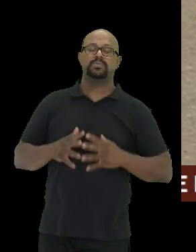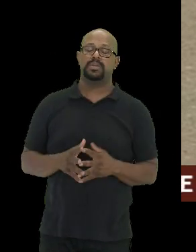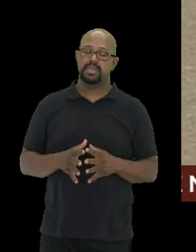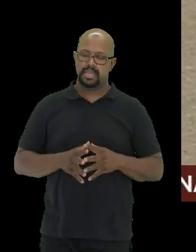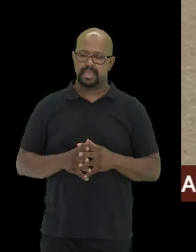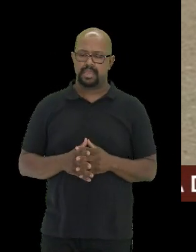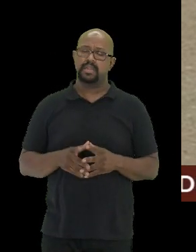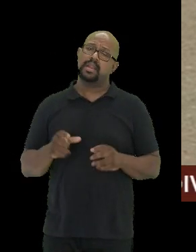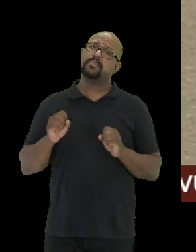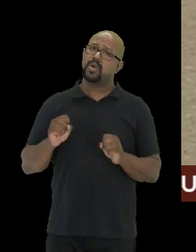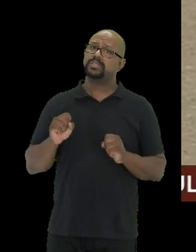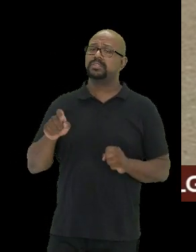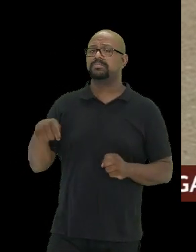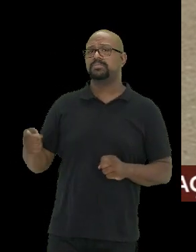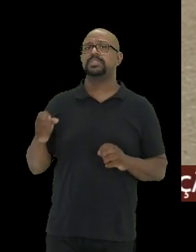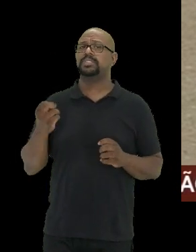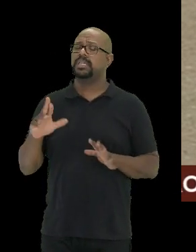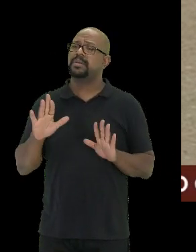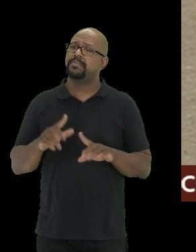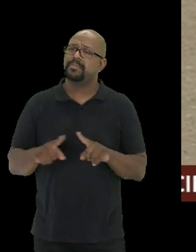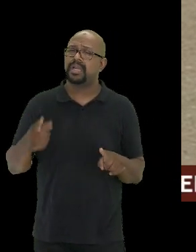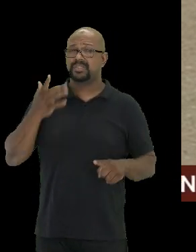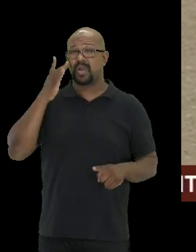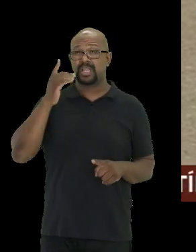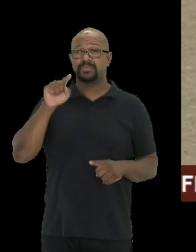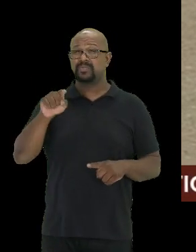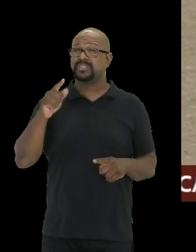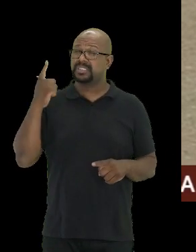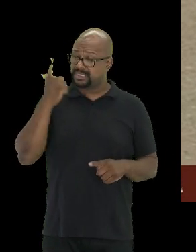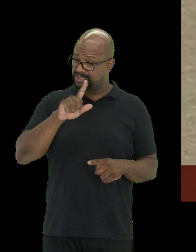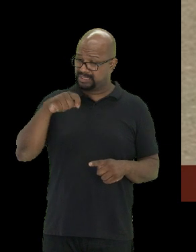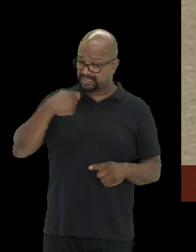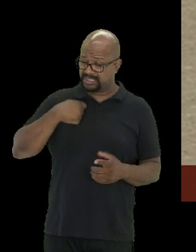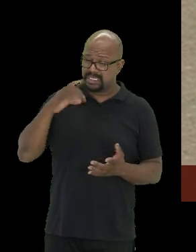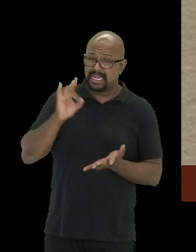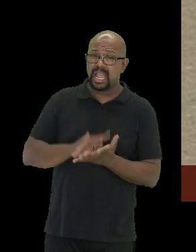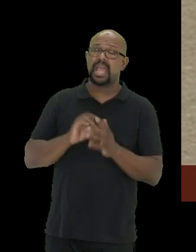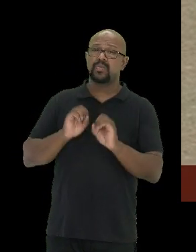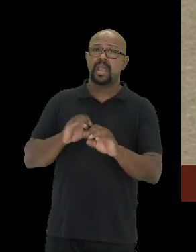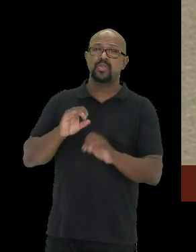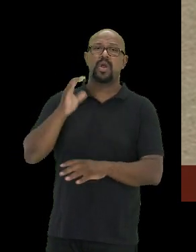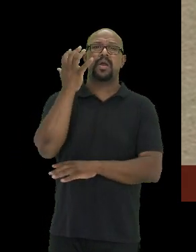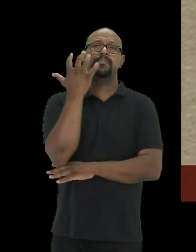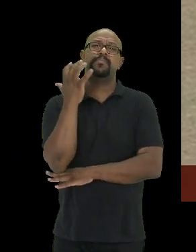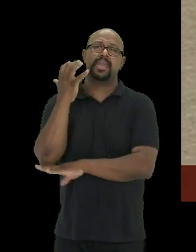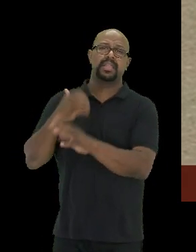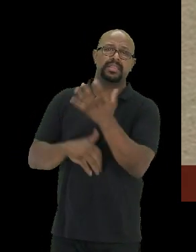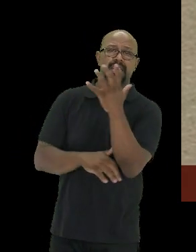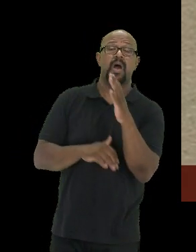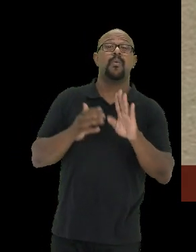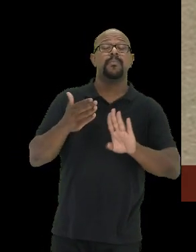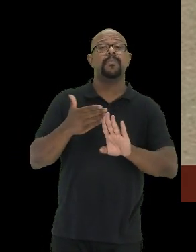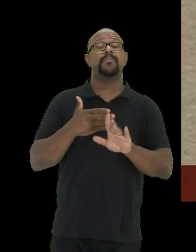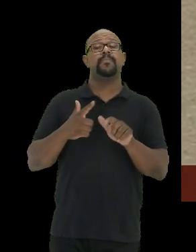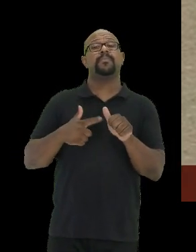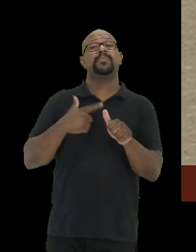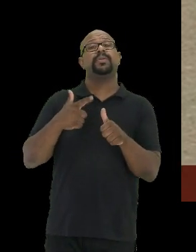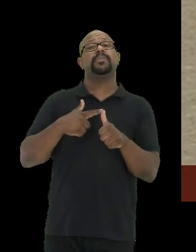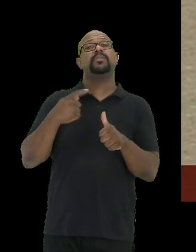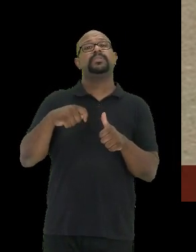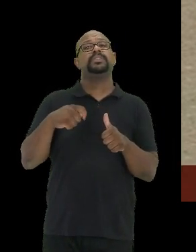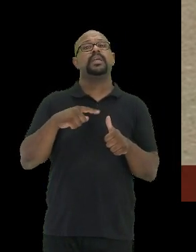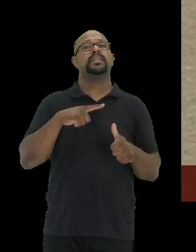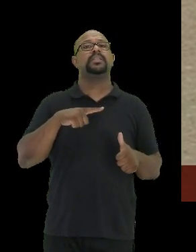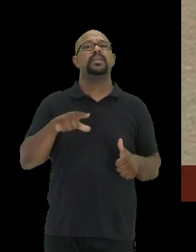Ele até pode ser, mas eu acho que para você ser realmente um educador ambiental, antes de tudo, você tem que ter